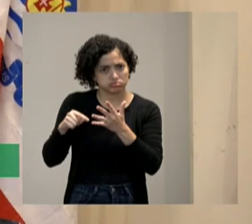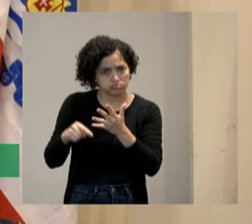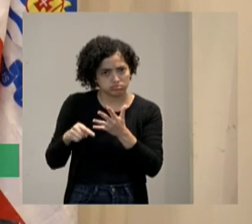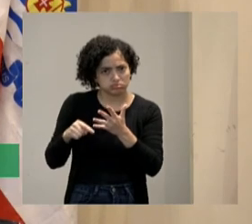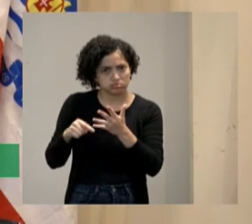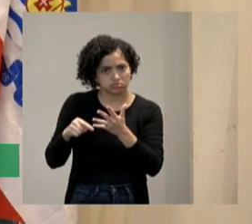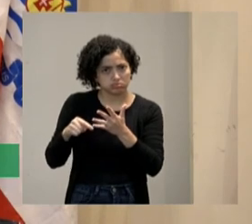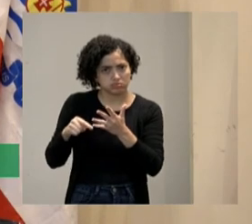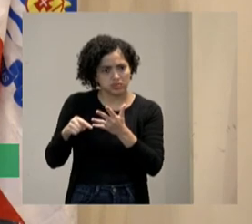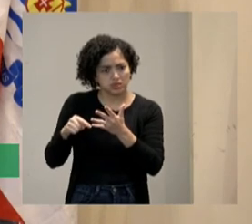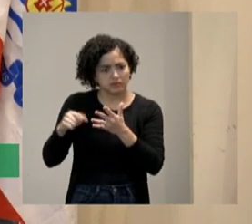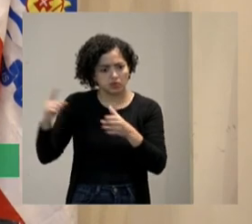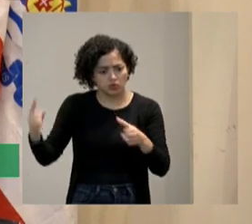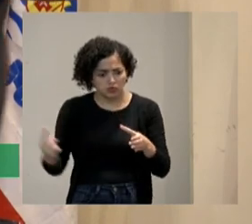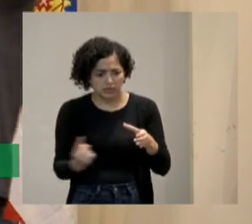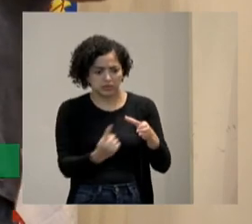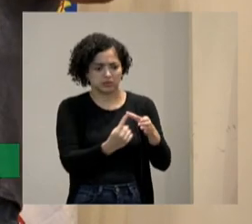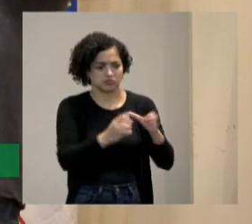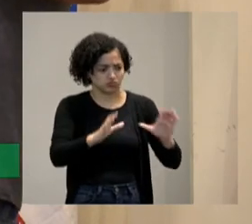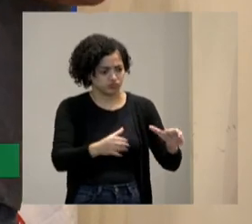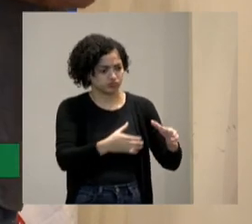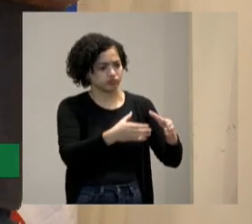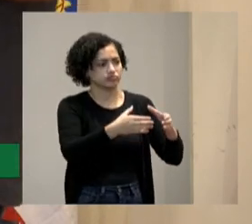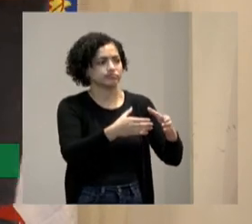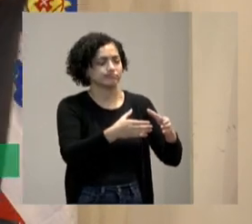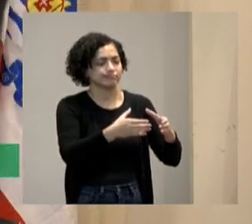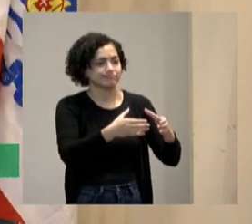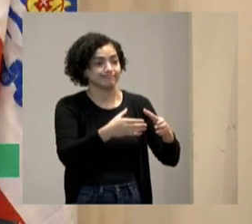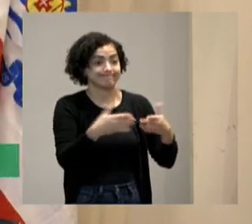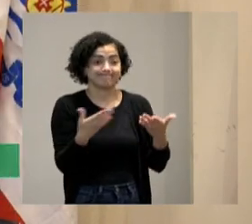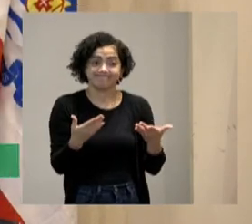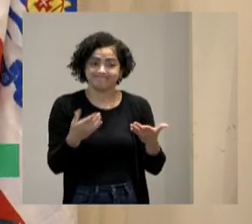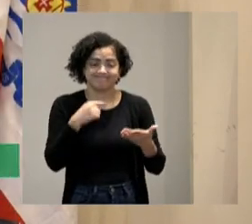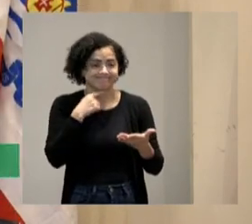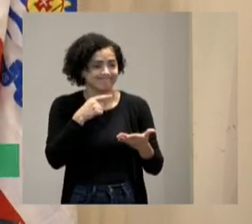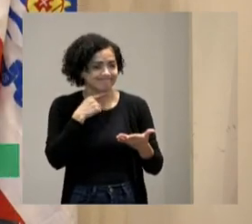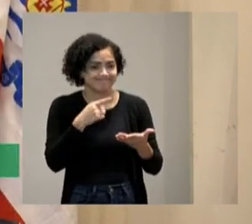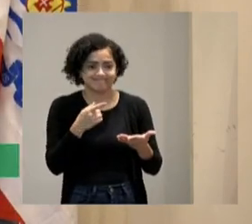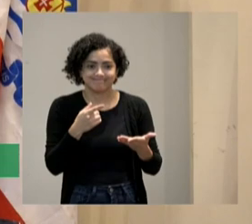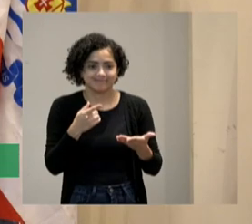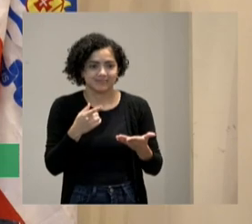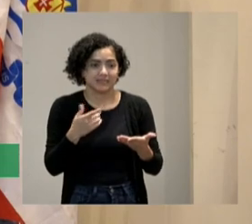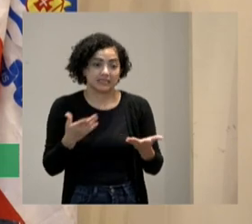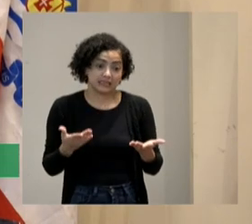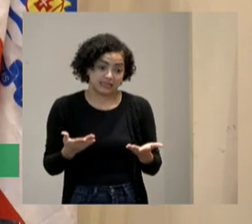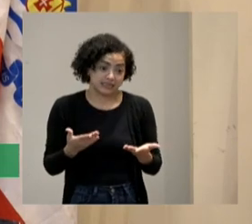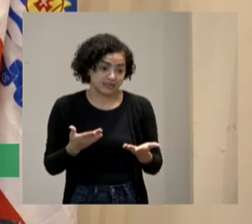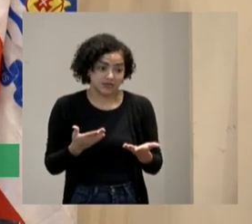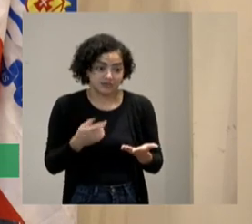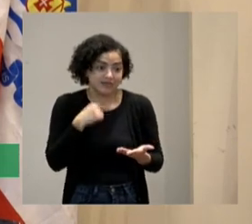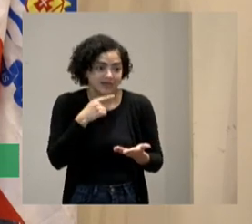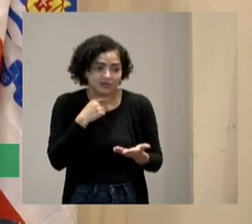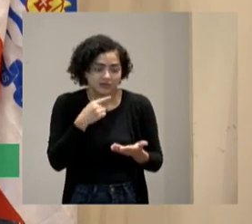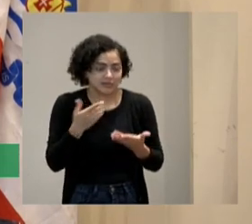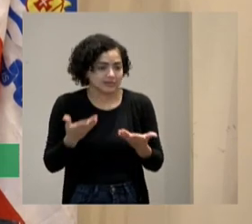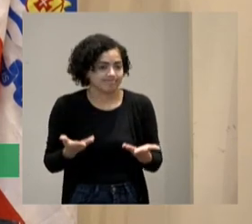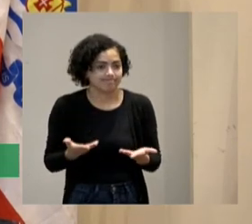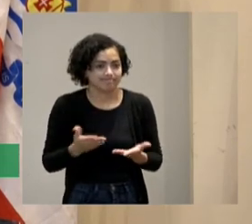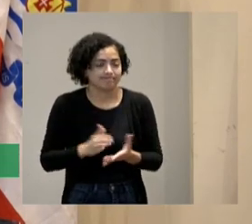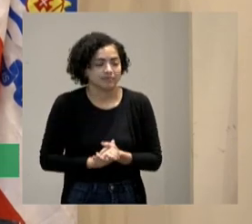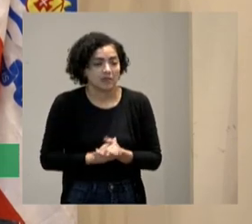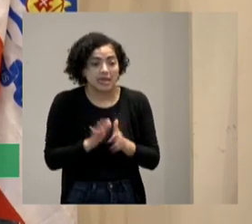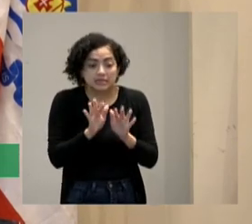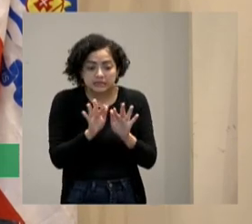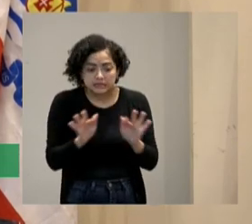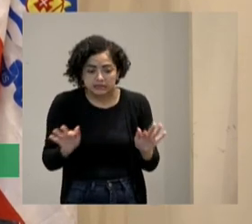vou colocar ele no meio da fábrica a probabilidade de não dar certo eu já estou pedindo para não dar certo é